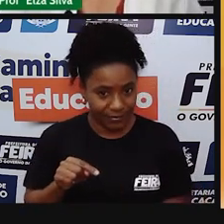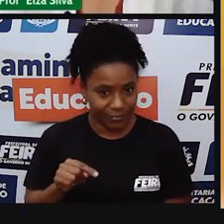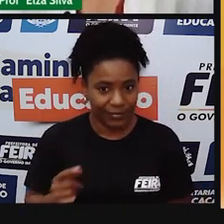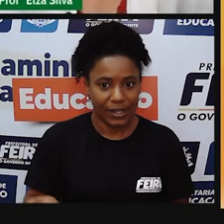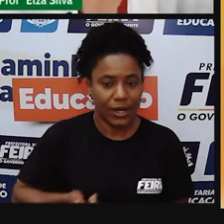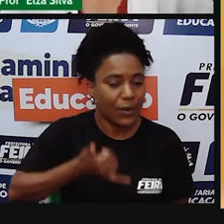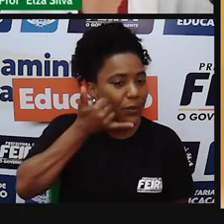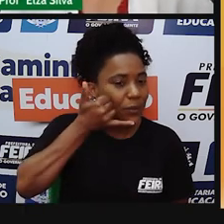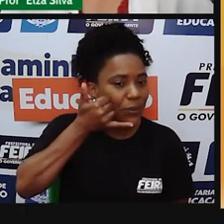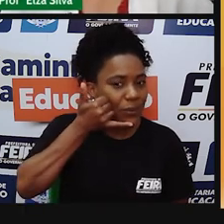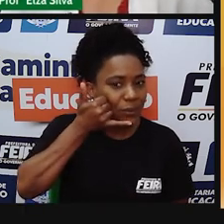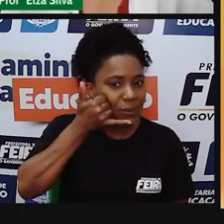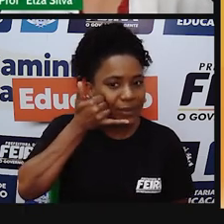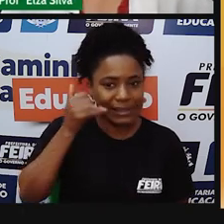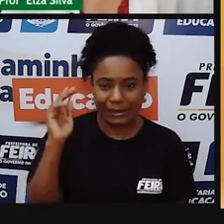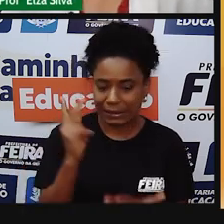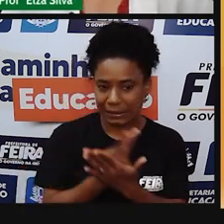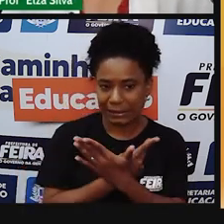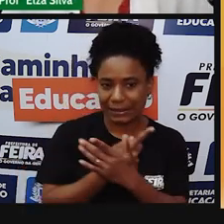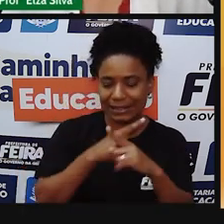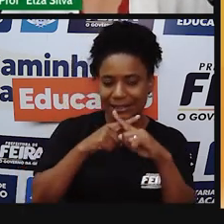It's a cell phone.